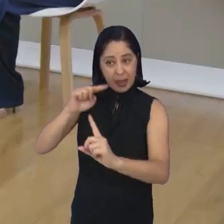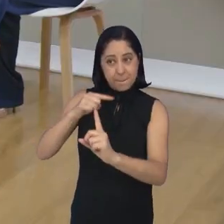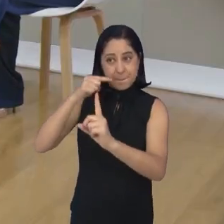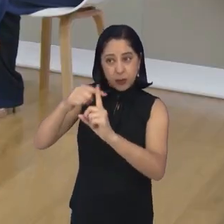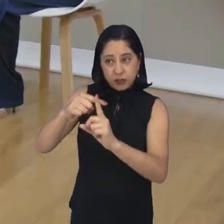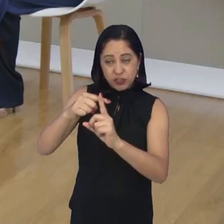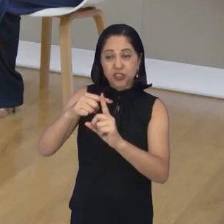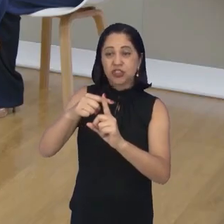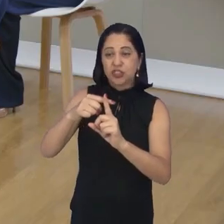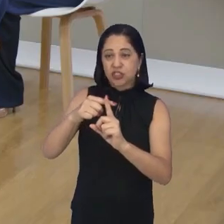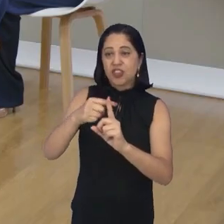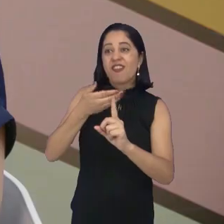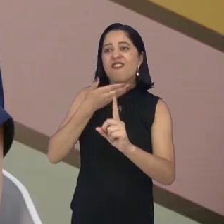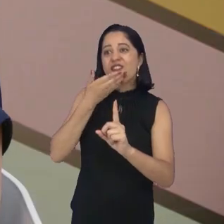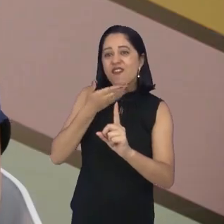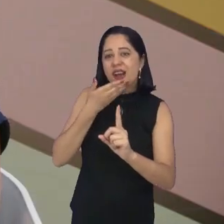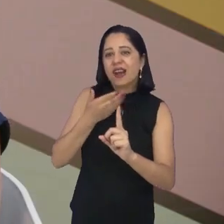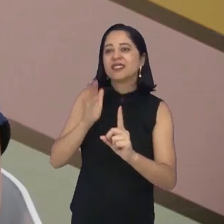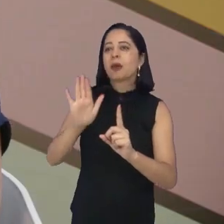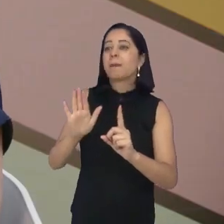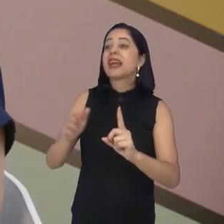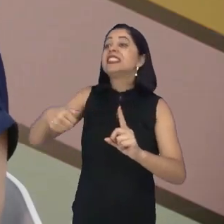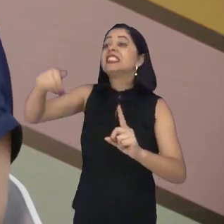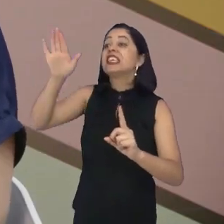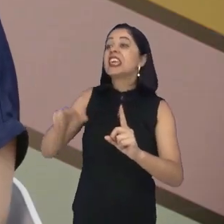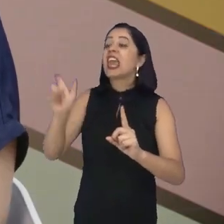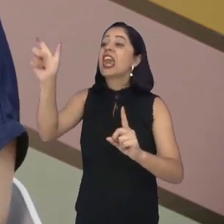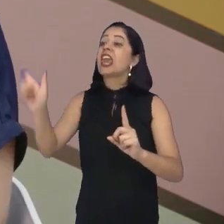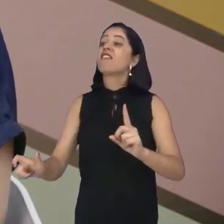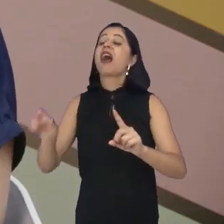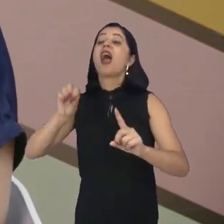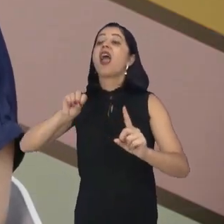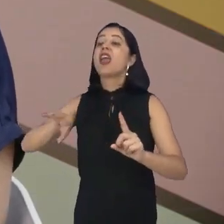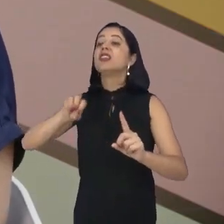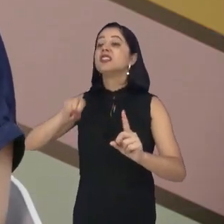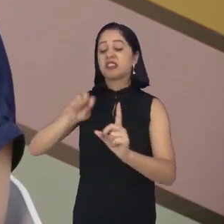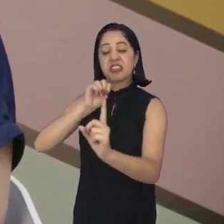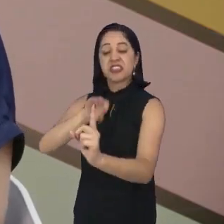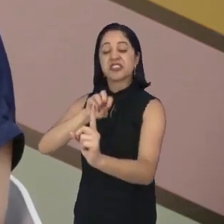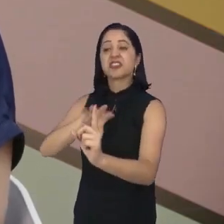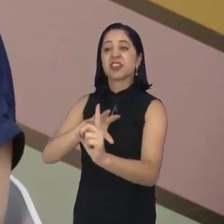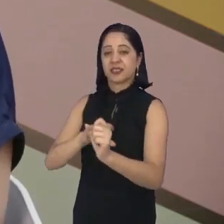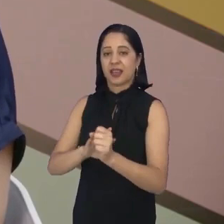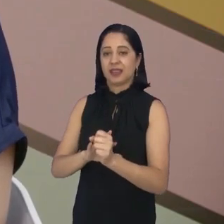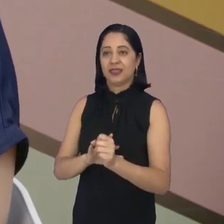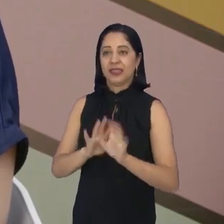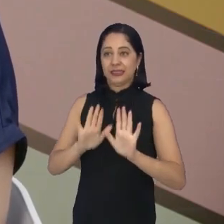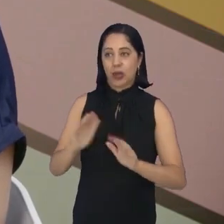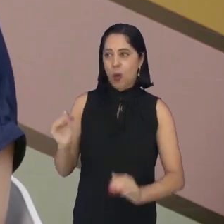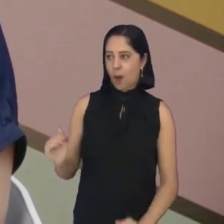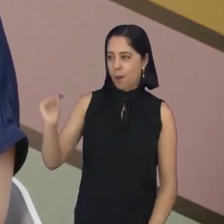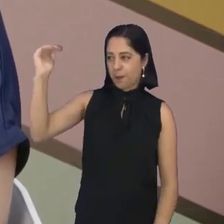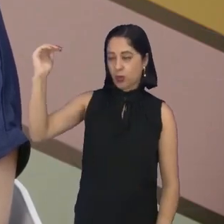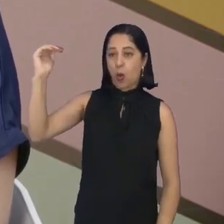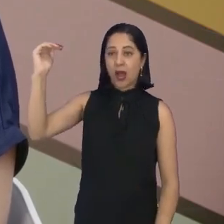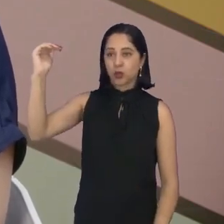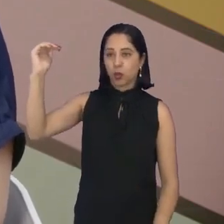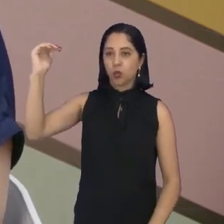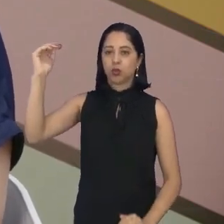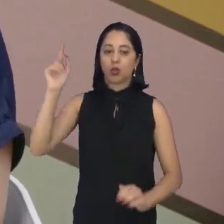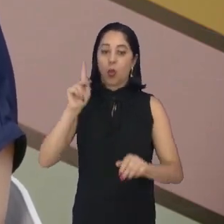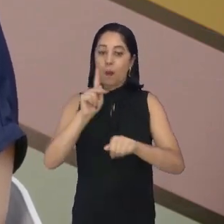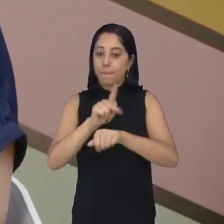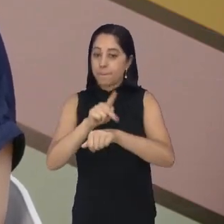maior problema está em quem vai aplicar isso. Então, acho que o maior problema é o adulto cuidador, o professor,